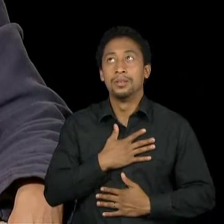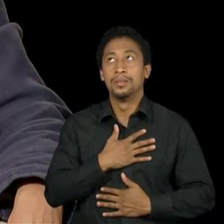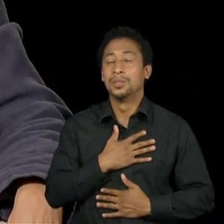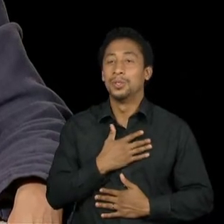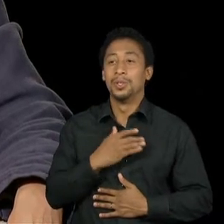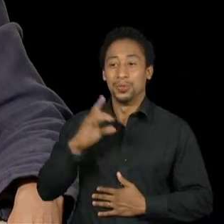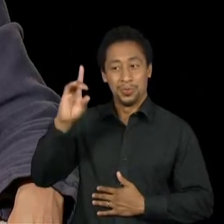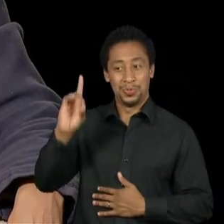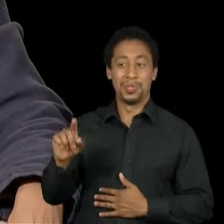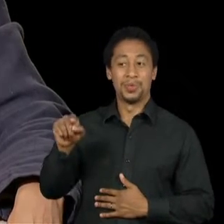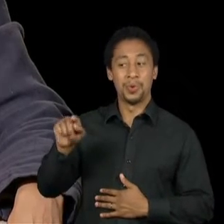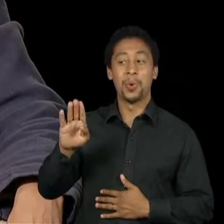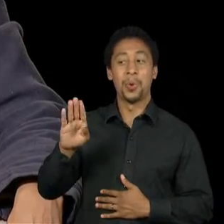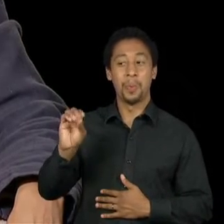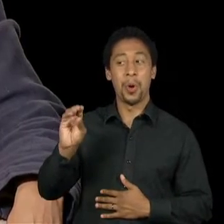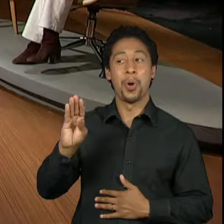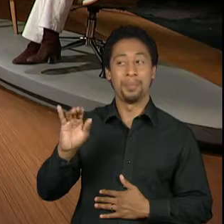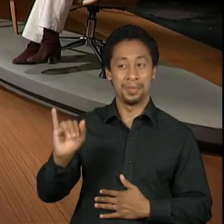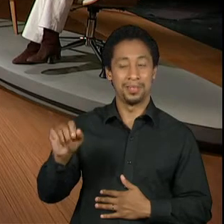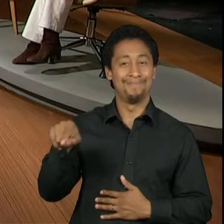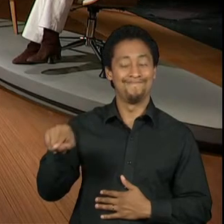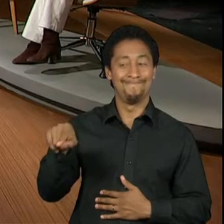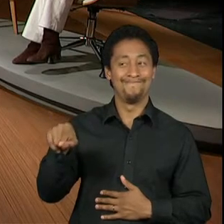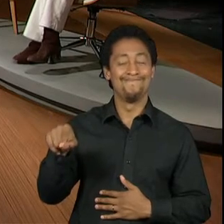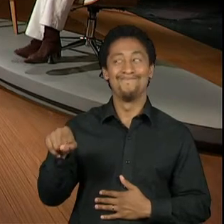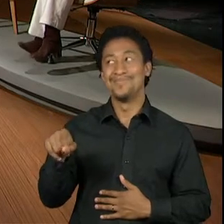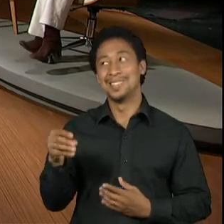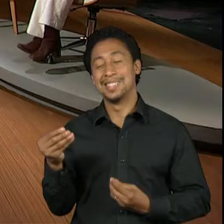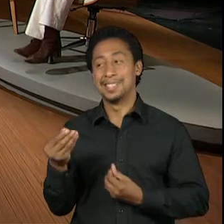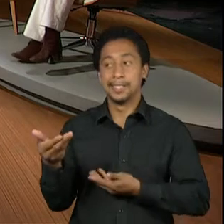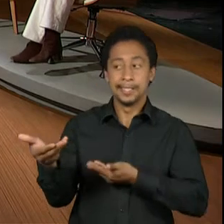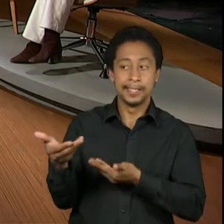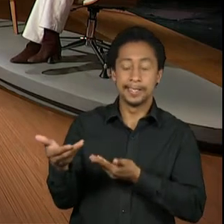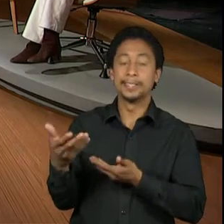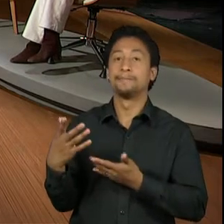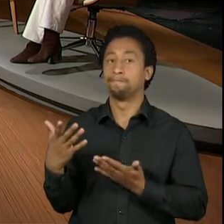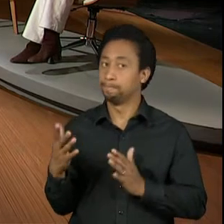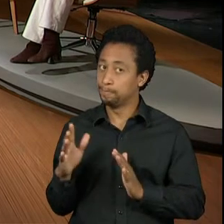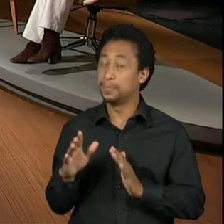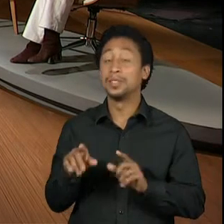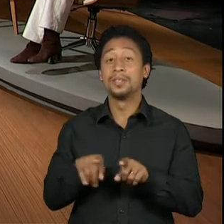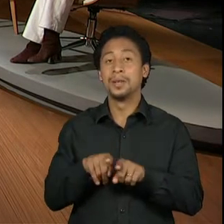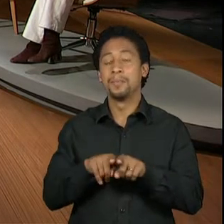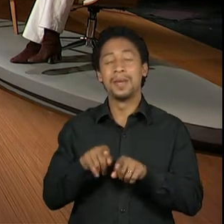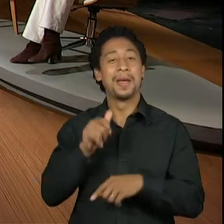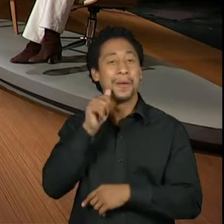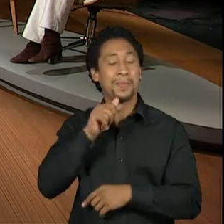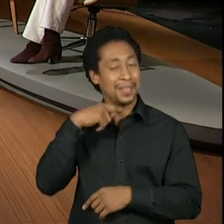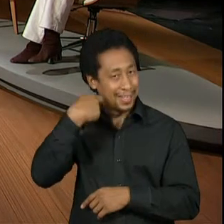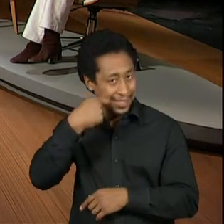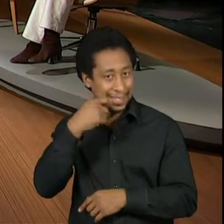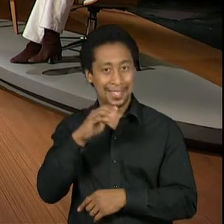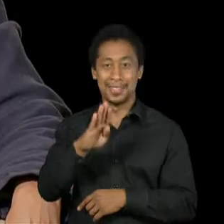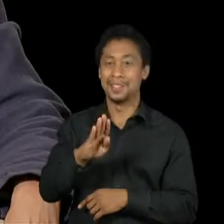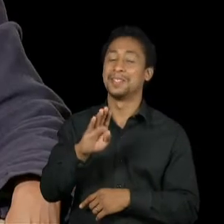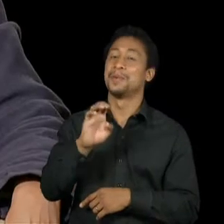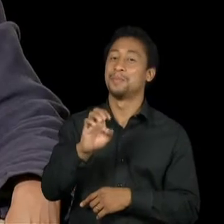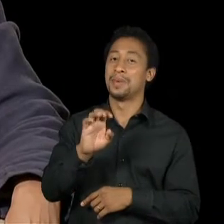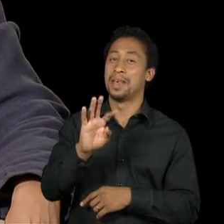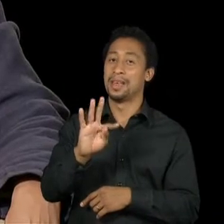e eu sei que Beth também não. Beth, sobretudo, foi uma atriz que colaborou com a sua personalidade